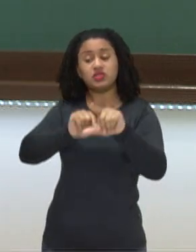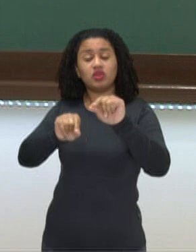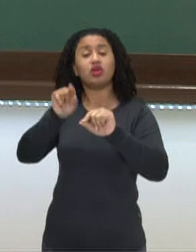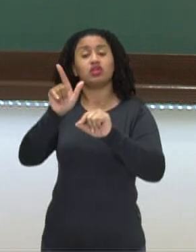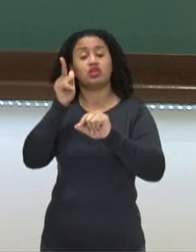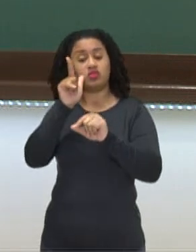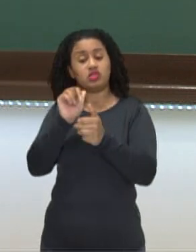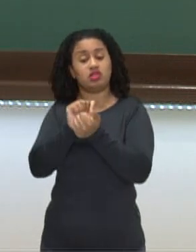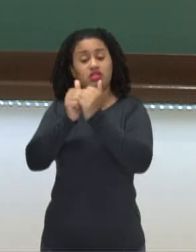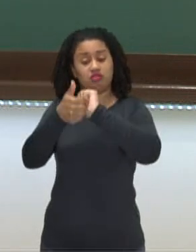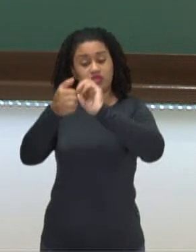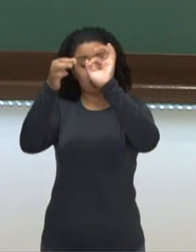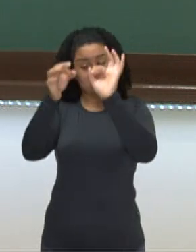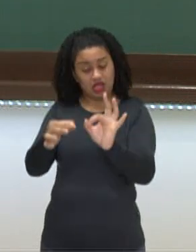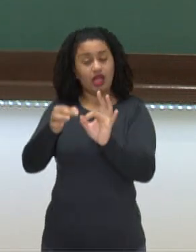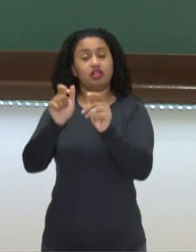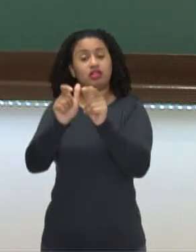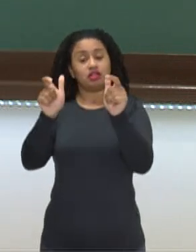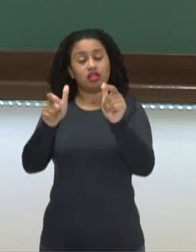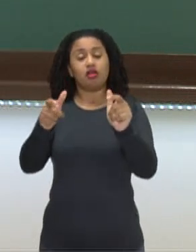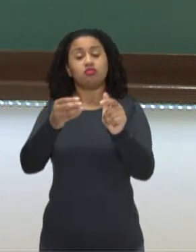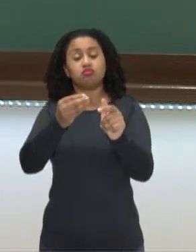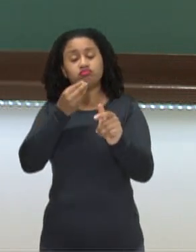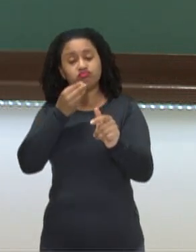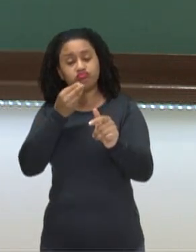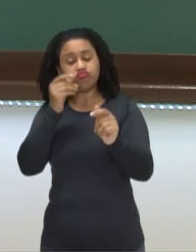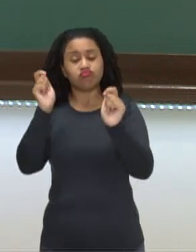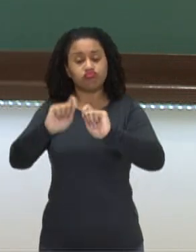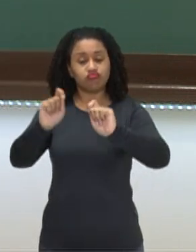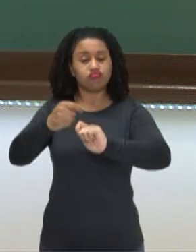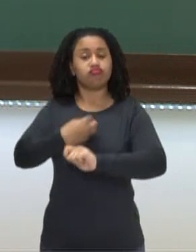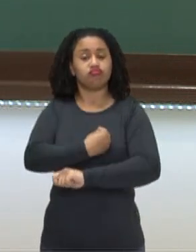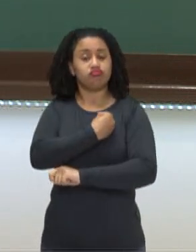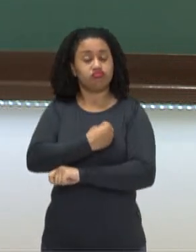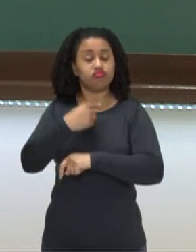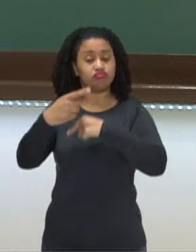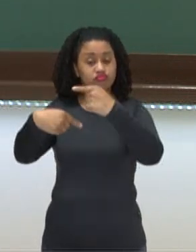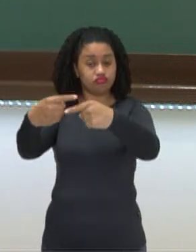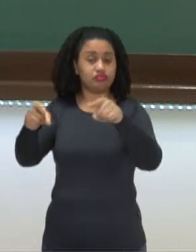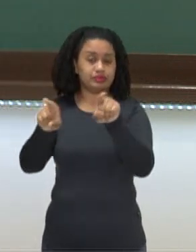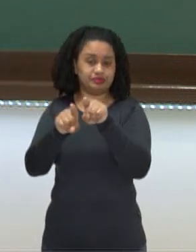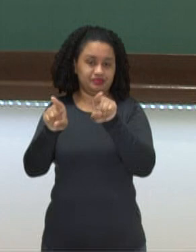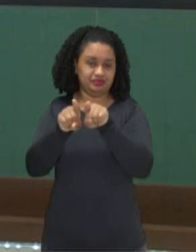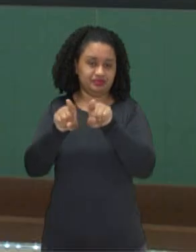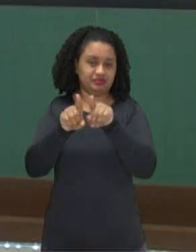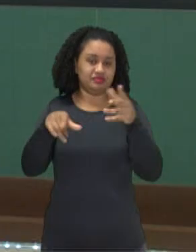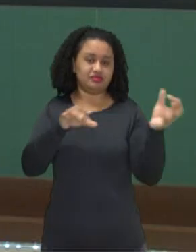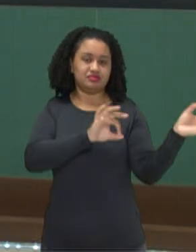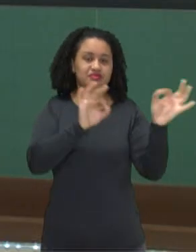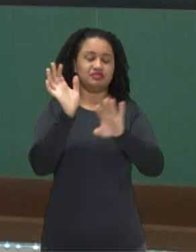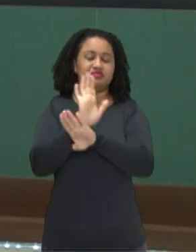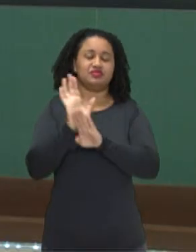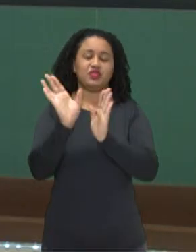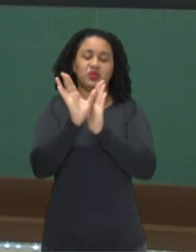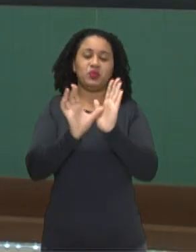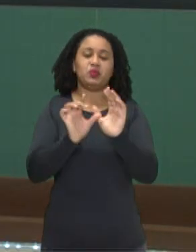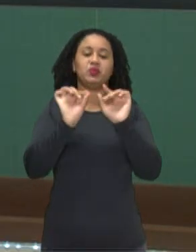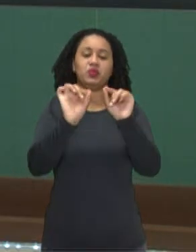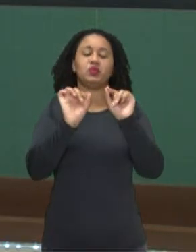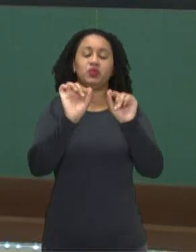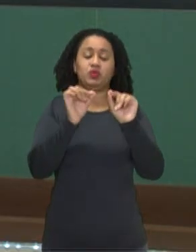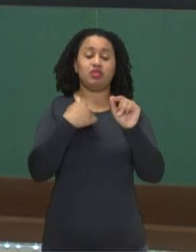adaptados, aumentando suas chances de sobreviver e de se reproduzir. Neste vídeo, nós falamos